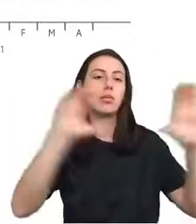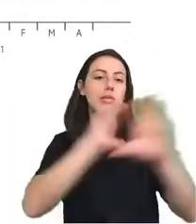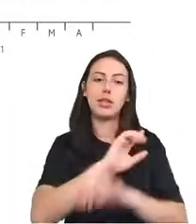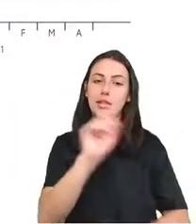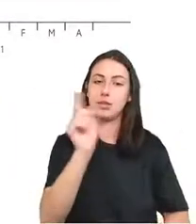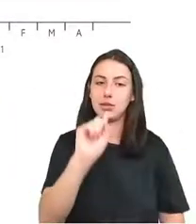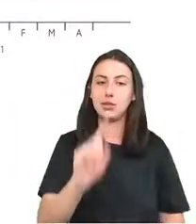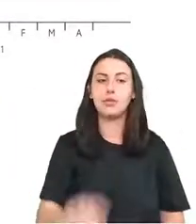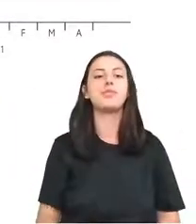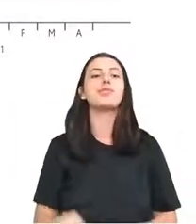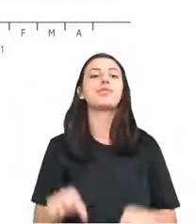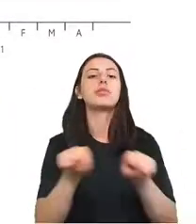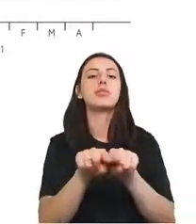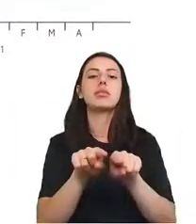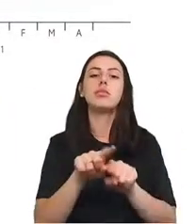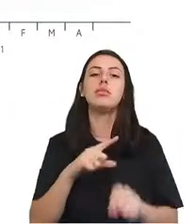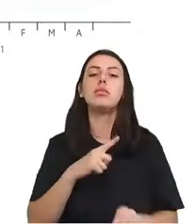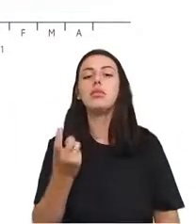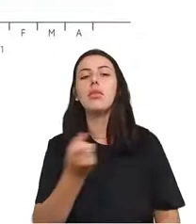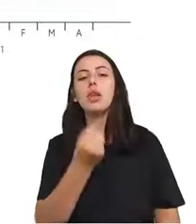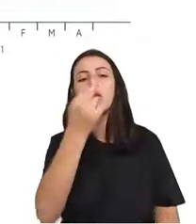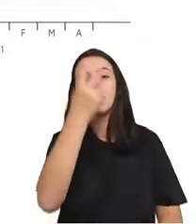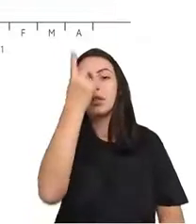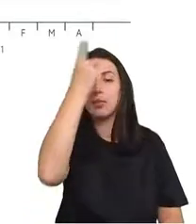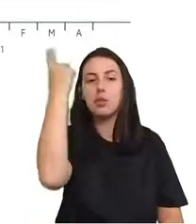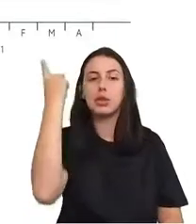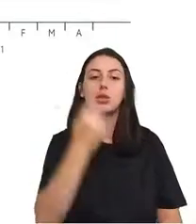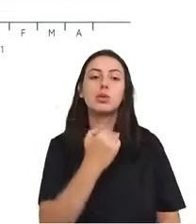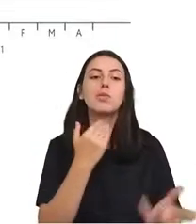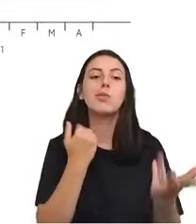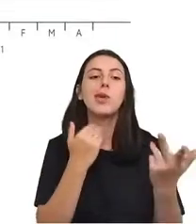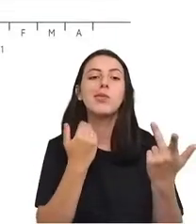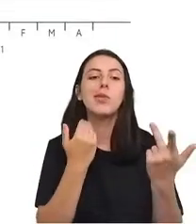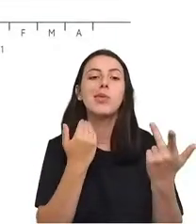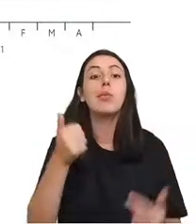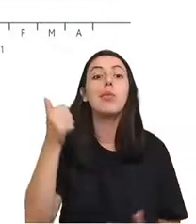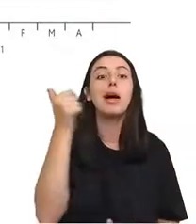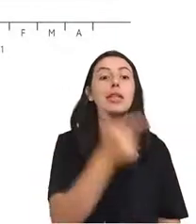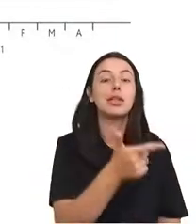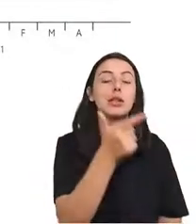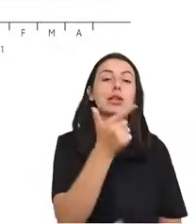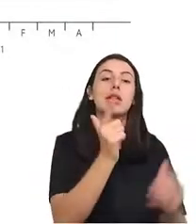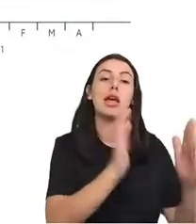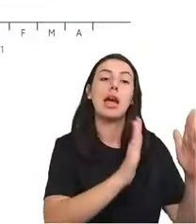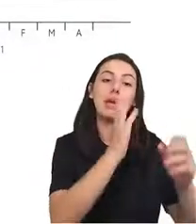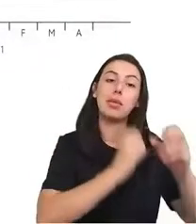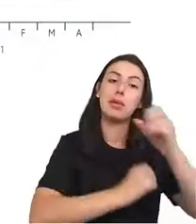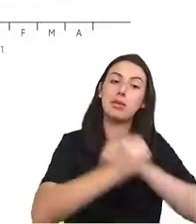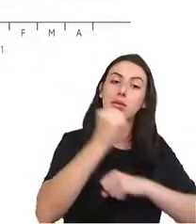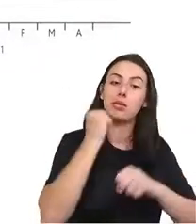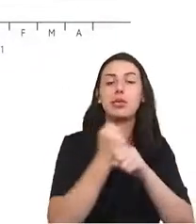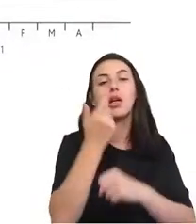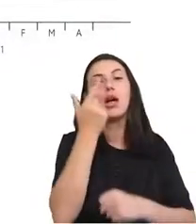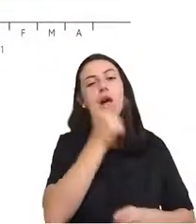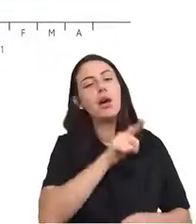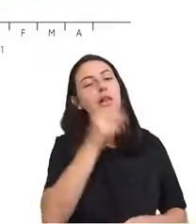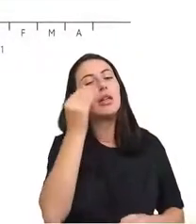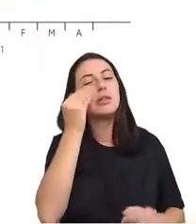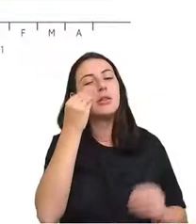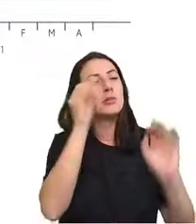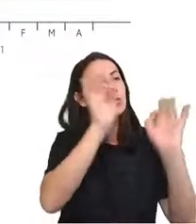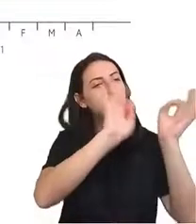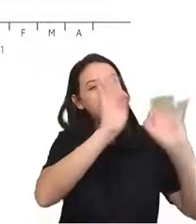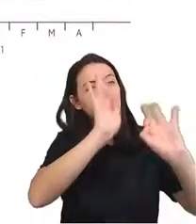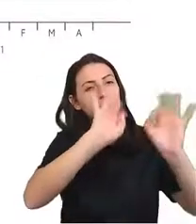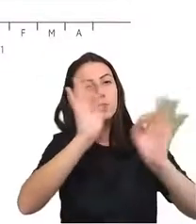onde não tínhamos dados, a gente simplesmente usou estimativas. E assim conseguimos preencher as lacunas para qualquer dia desde o início da